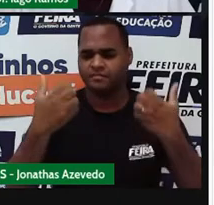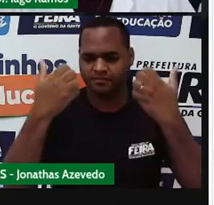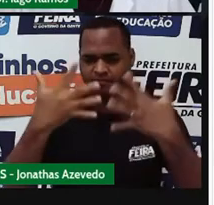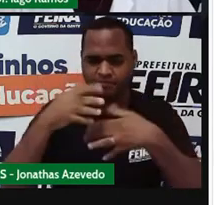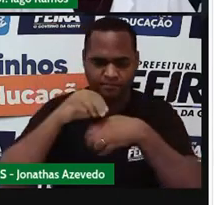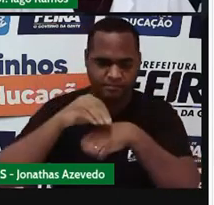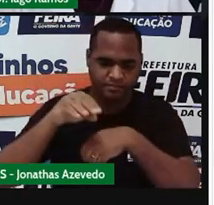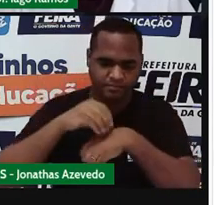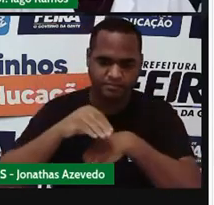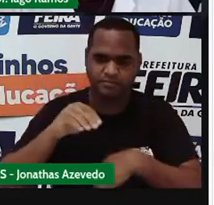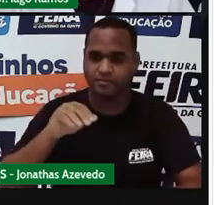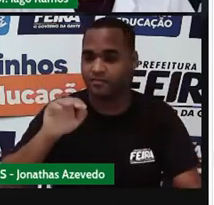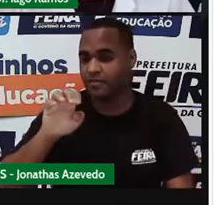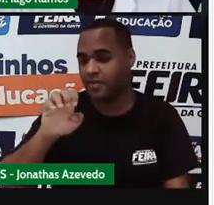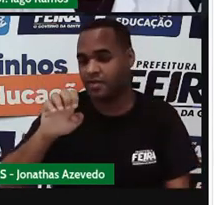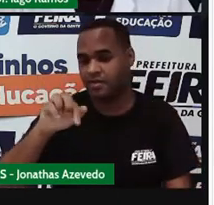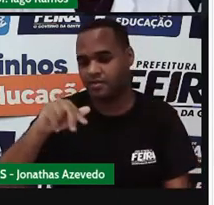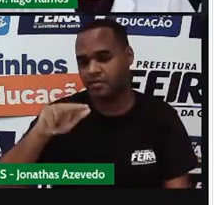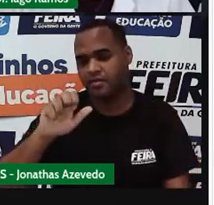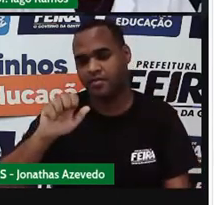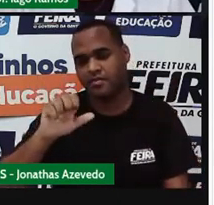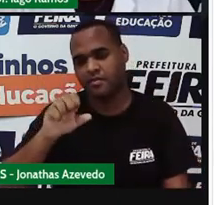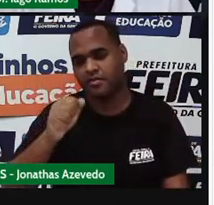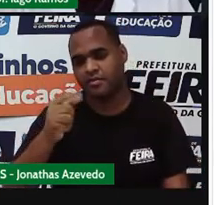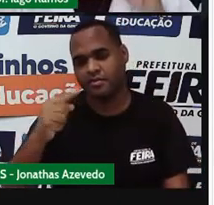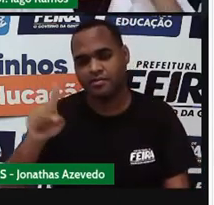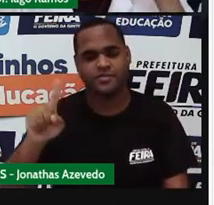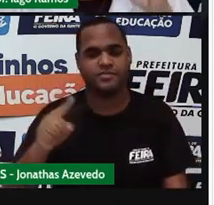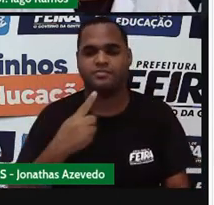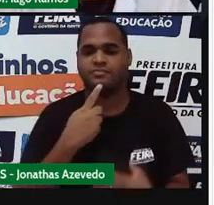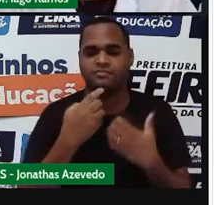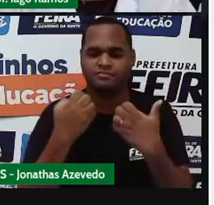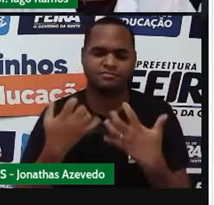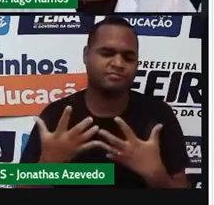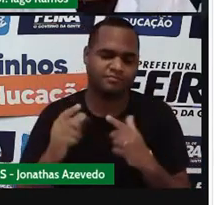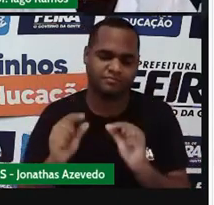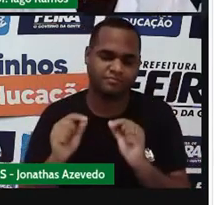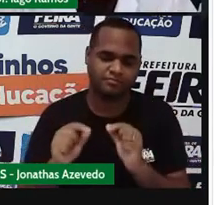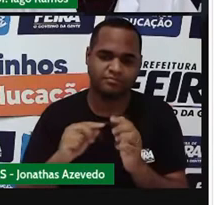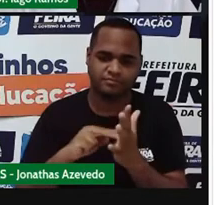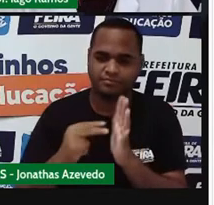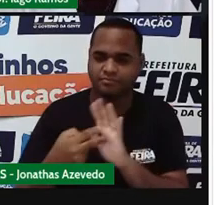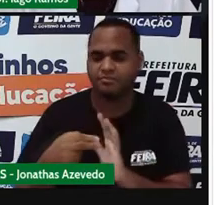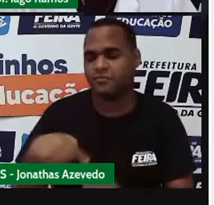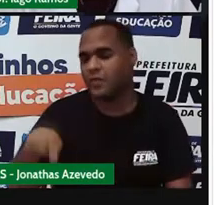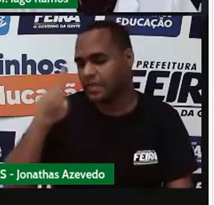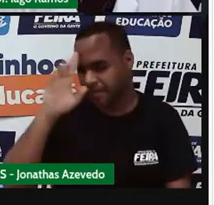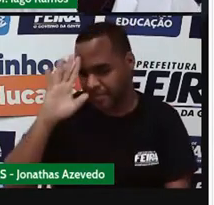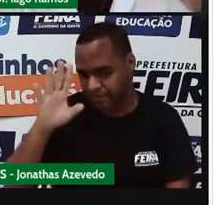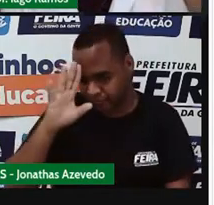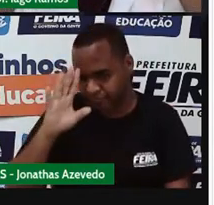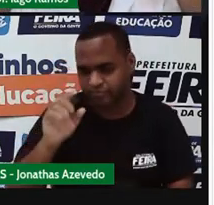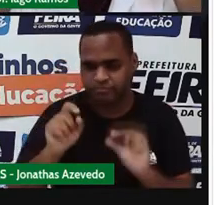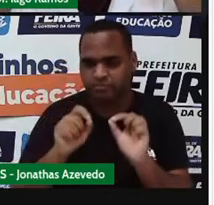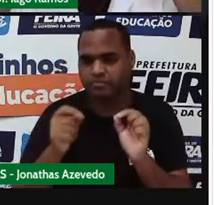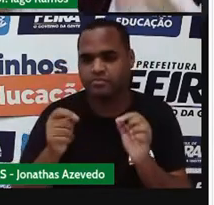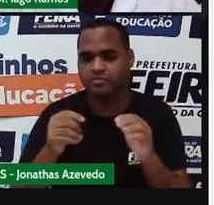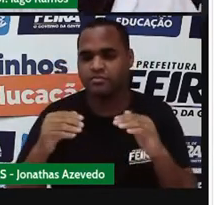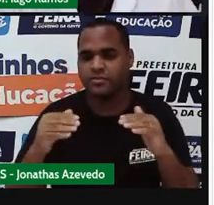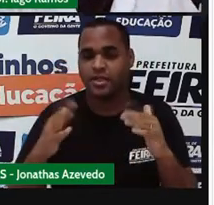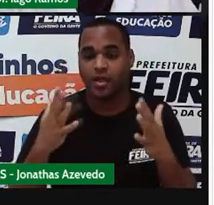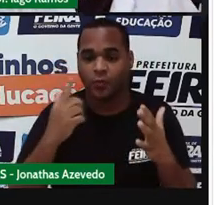escrever uma equação com isso. De que forma? Vamos pensar assim, ó. Pra tá equilibrado,